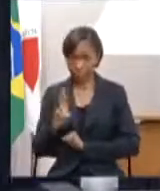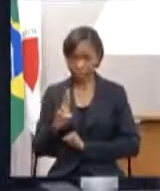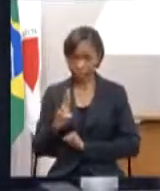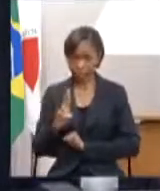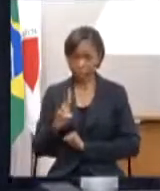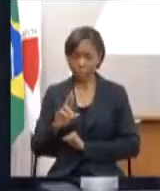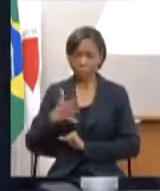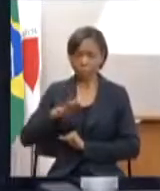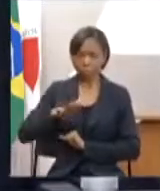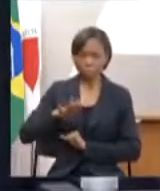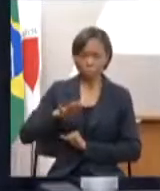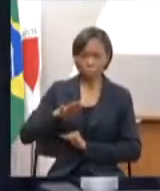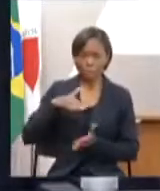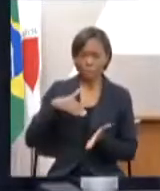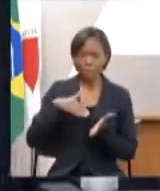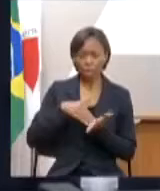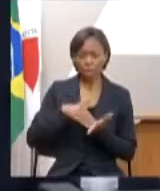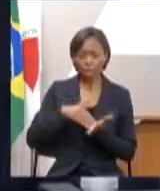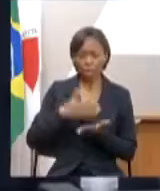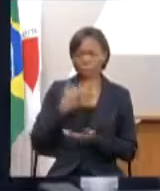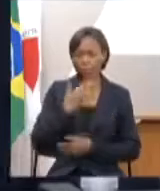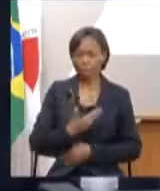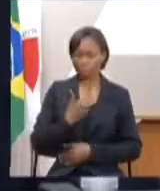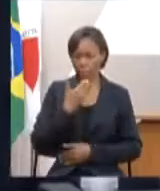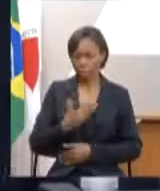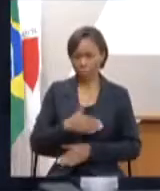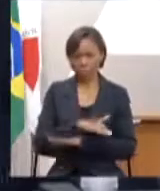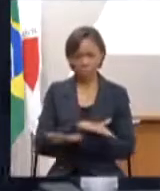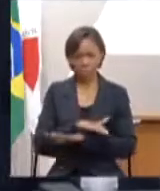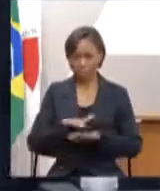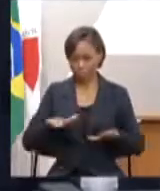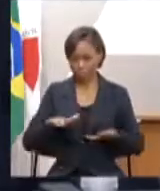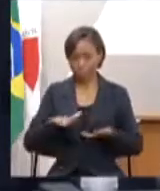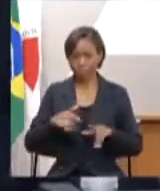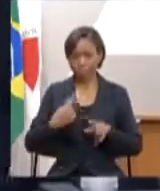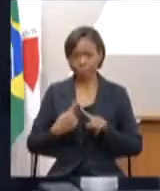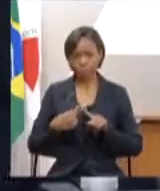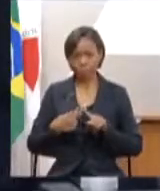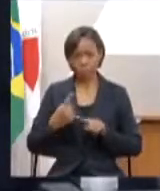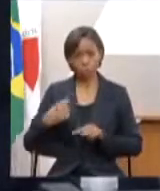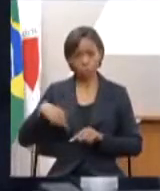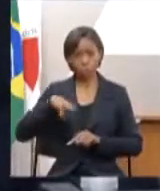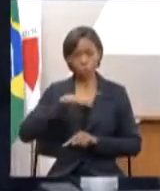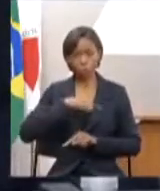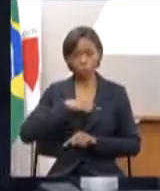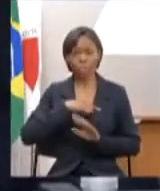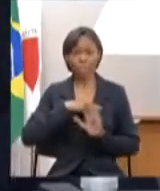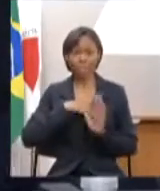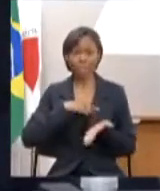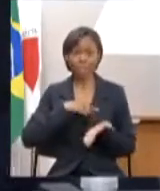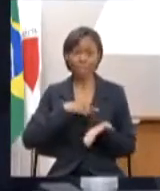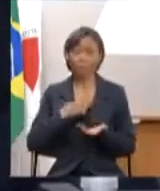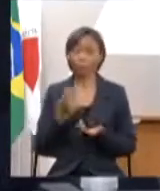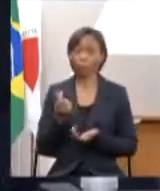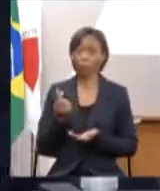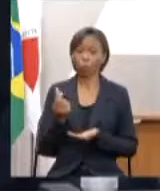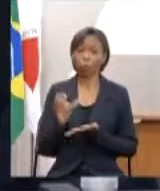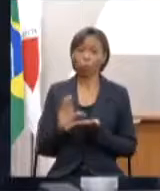de encerramento em dezembro haja visto que nós estamos usando os recursos